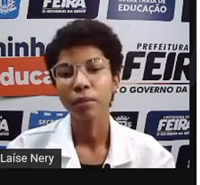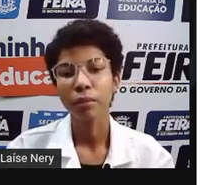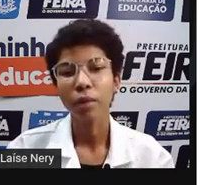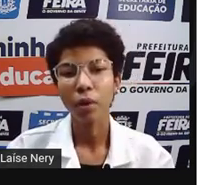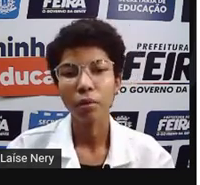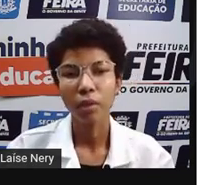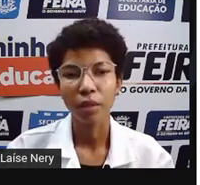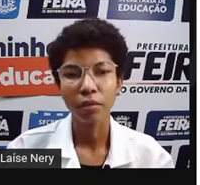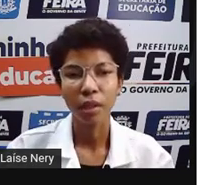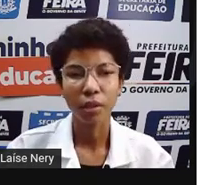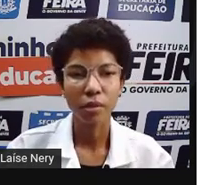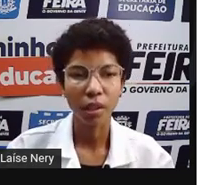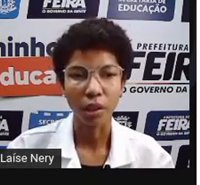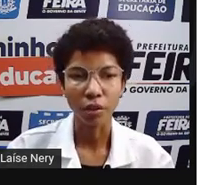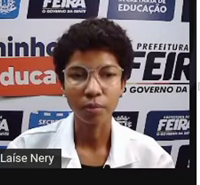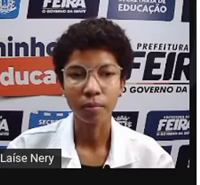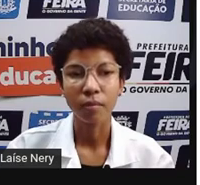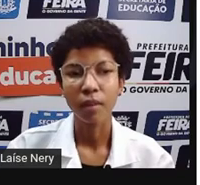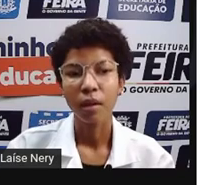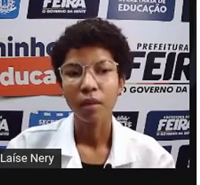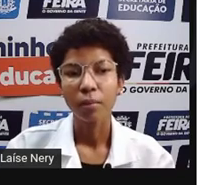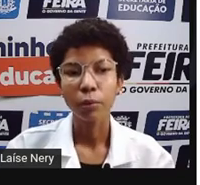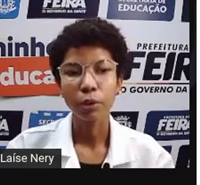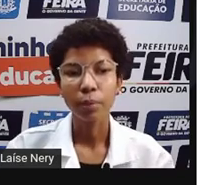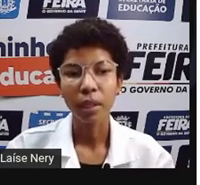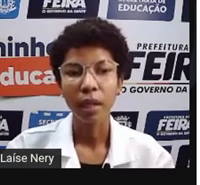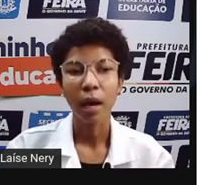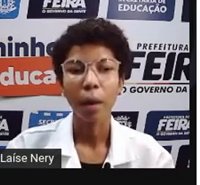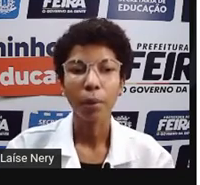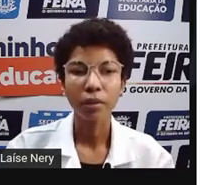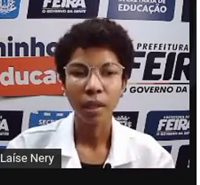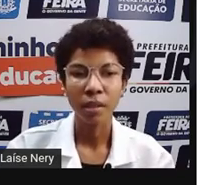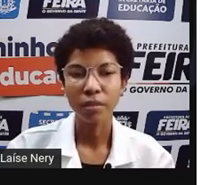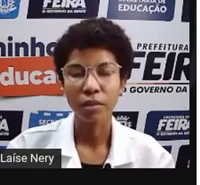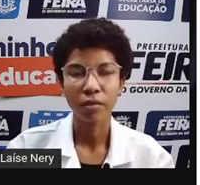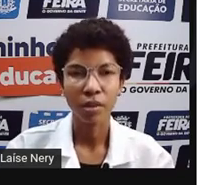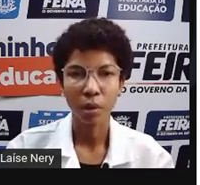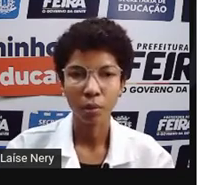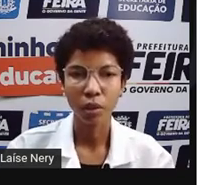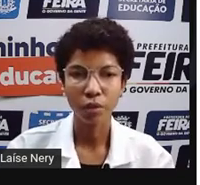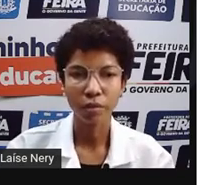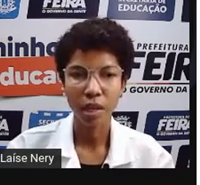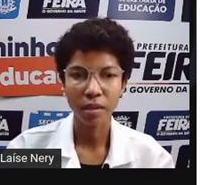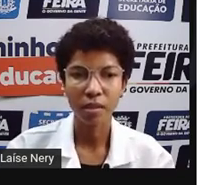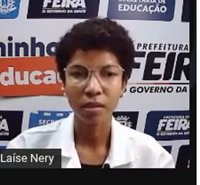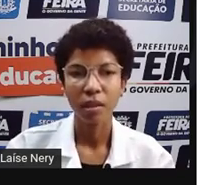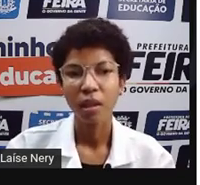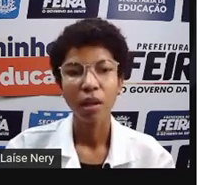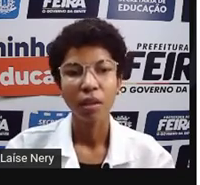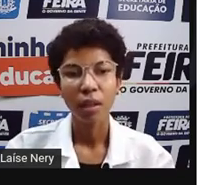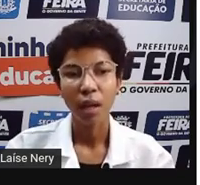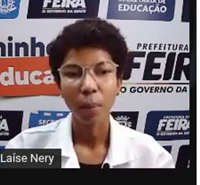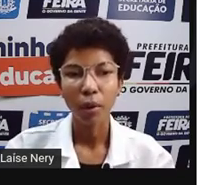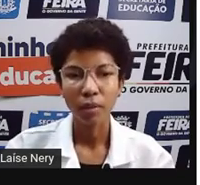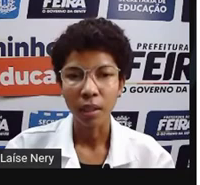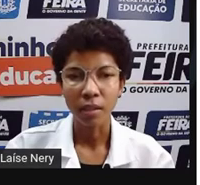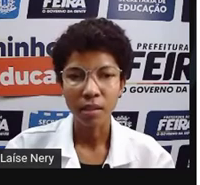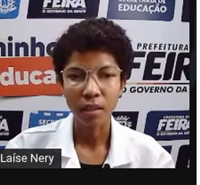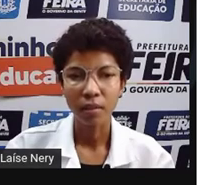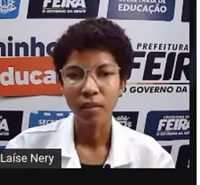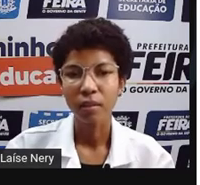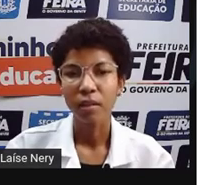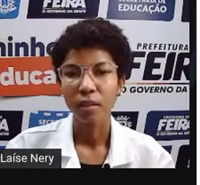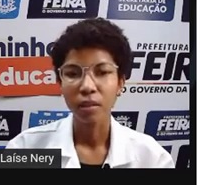Então, o cálculo que é feito é o seguinte, multiplica a potência, você faz uma conta de vezes, a